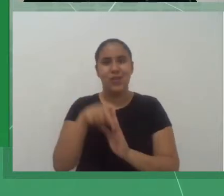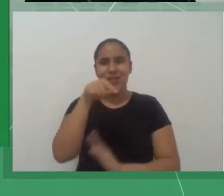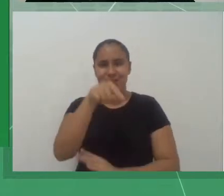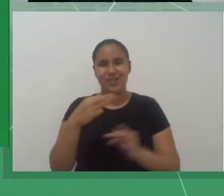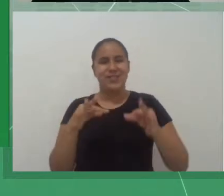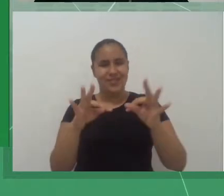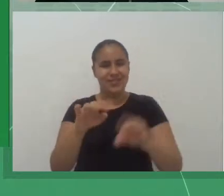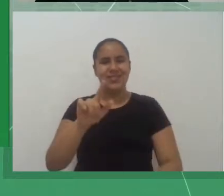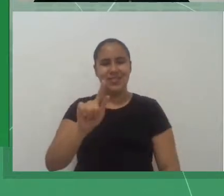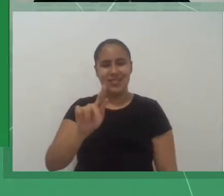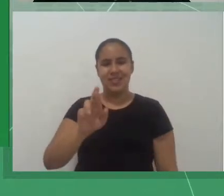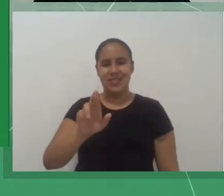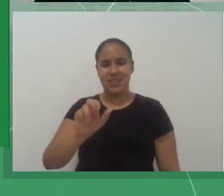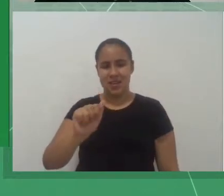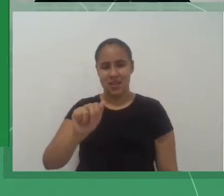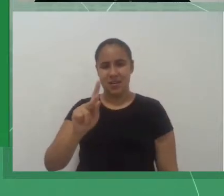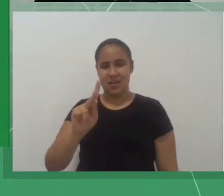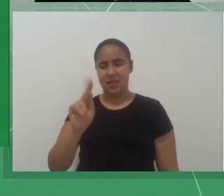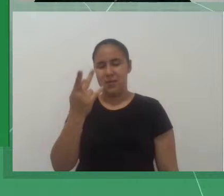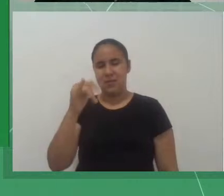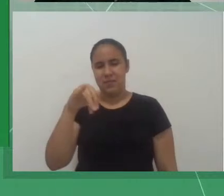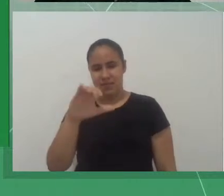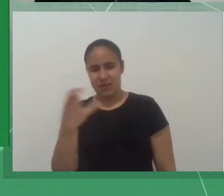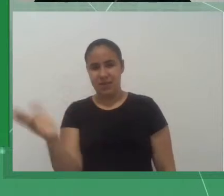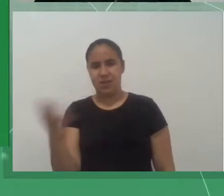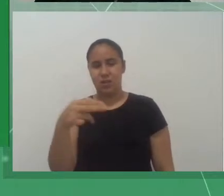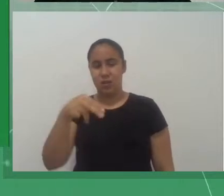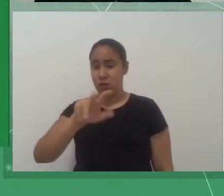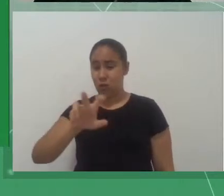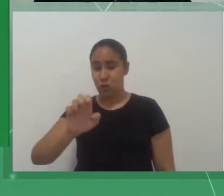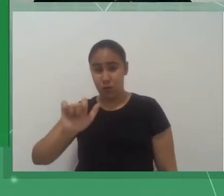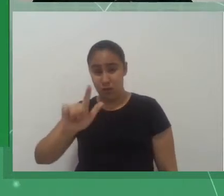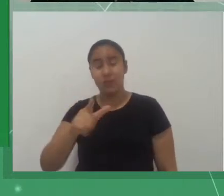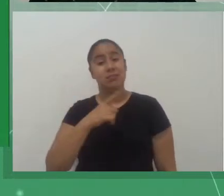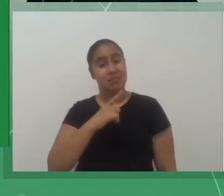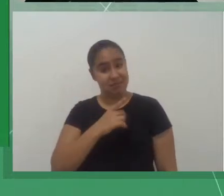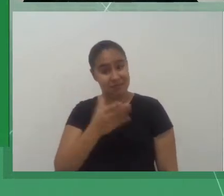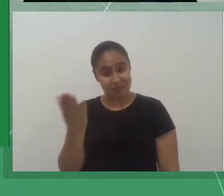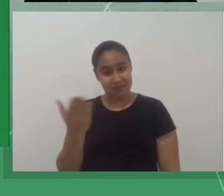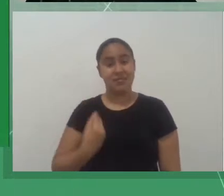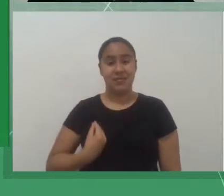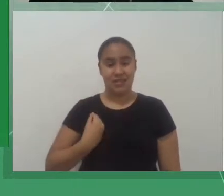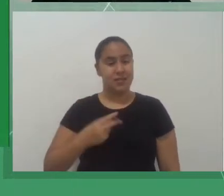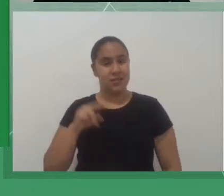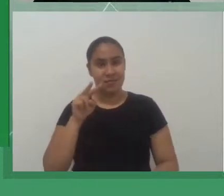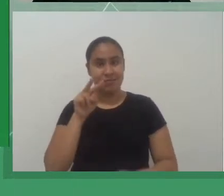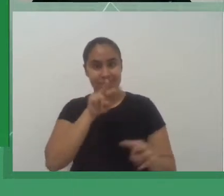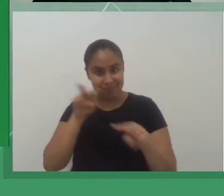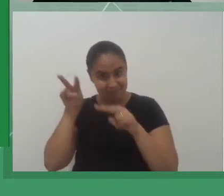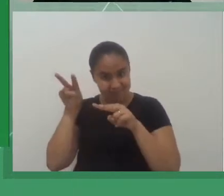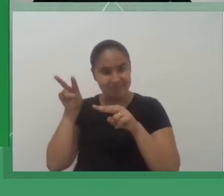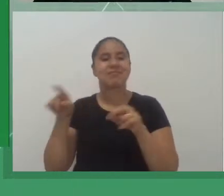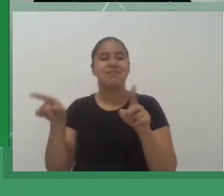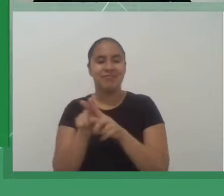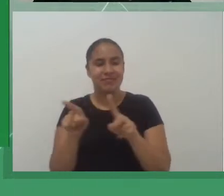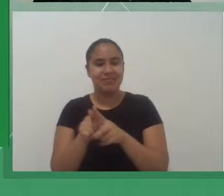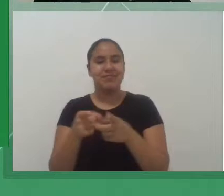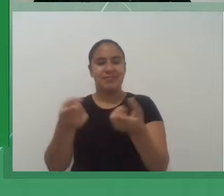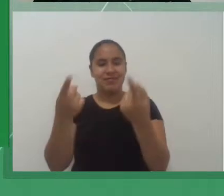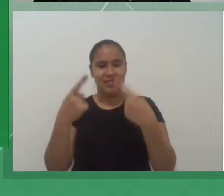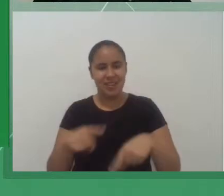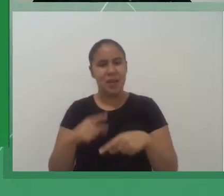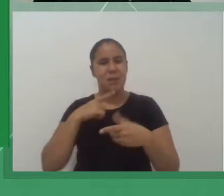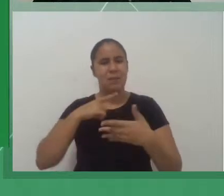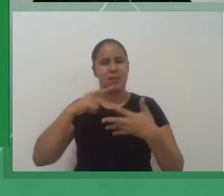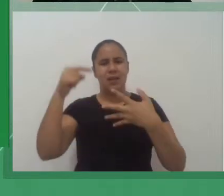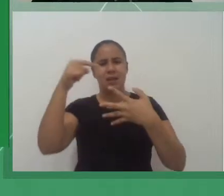a outra versão original de Vidas Seras de Graciliano Ramos, né, e aí a gente definiu trabalhar com